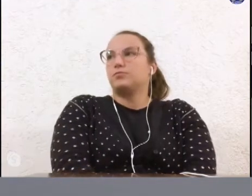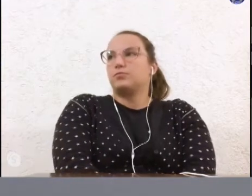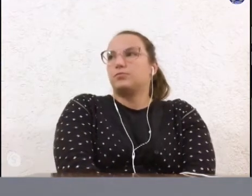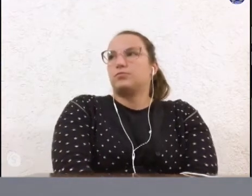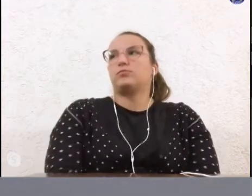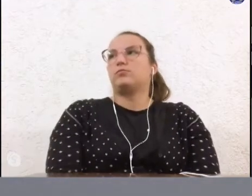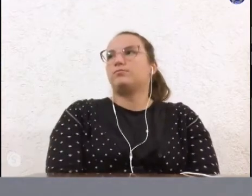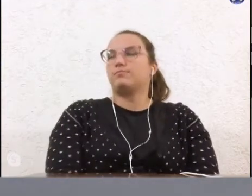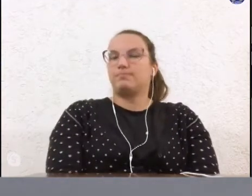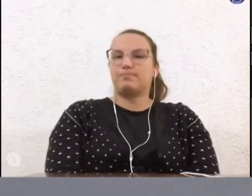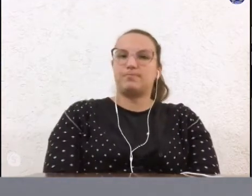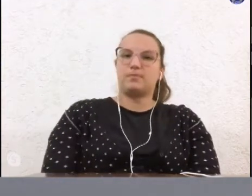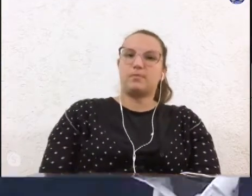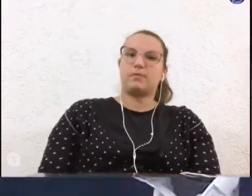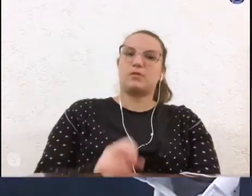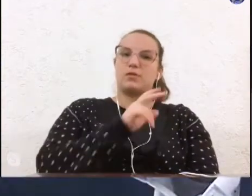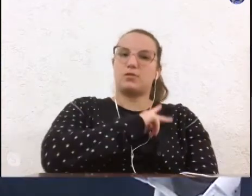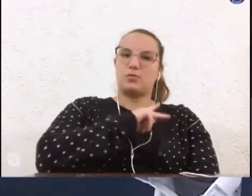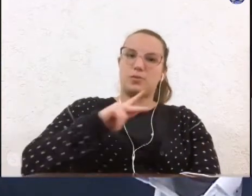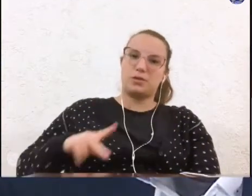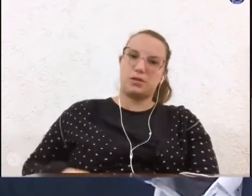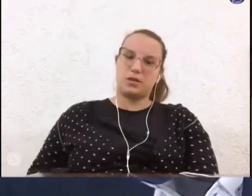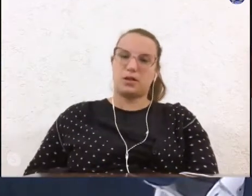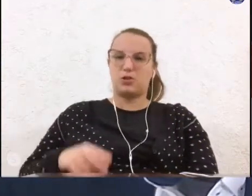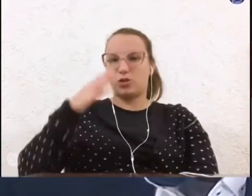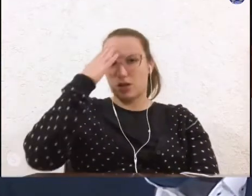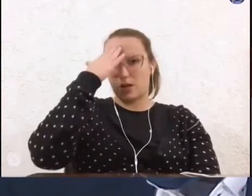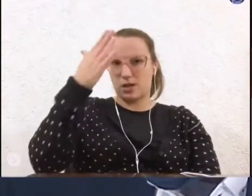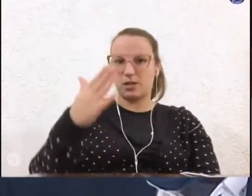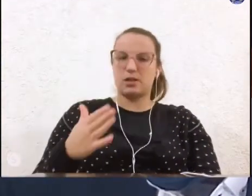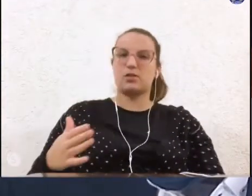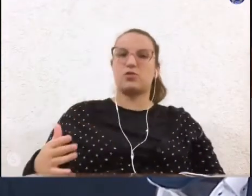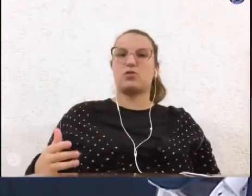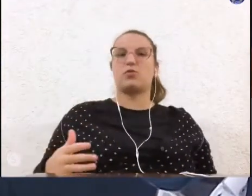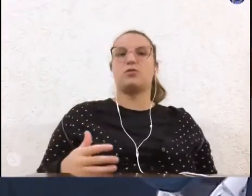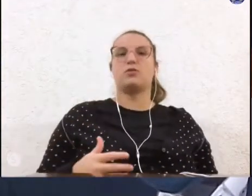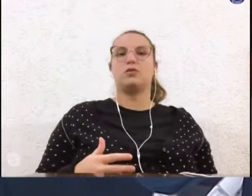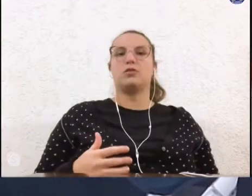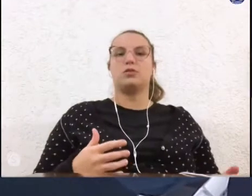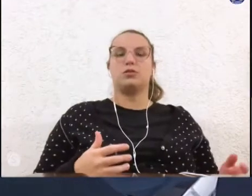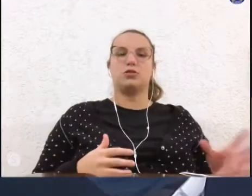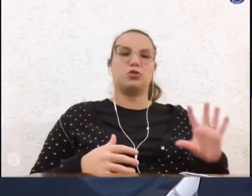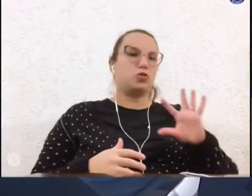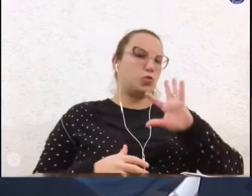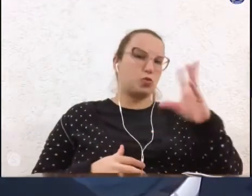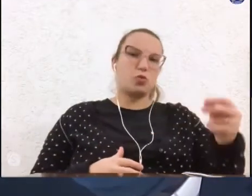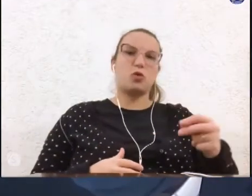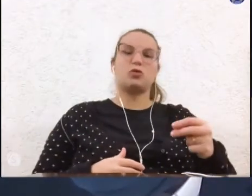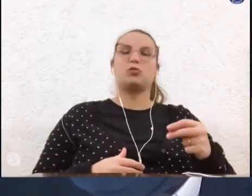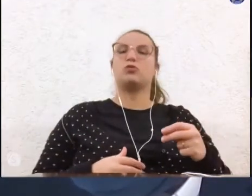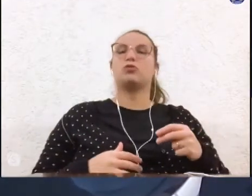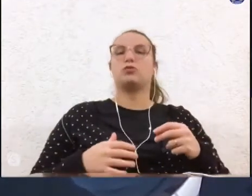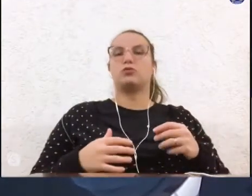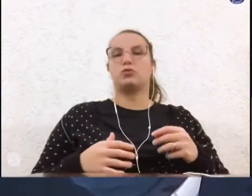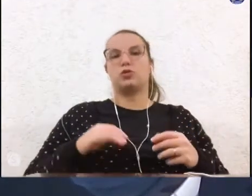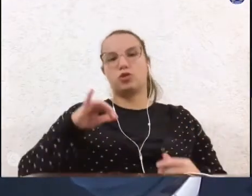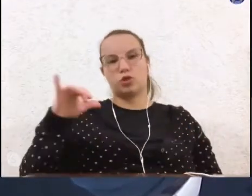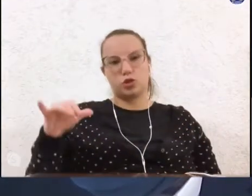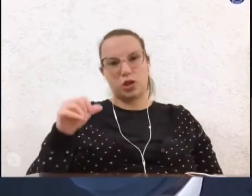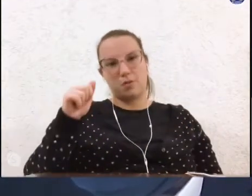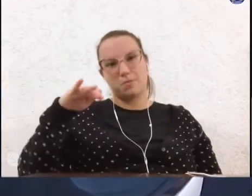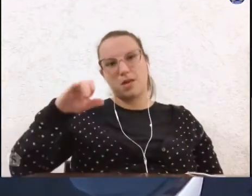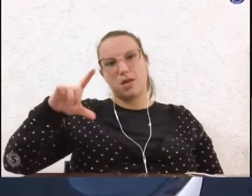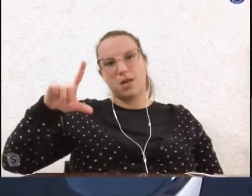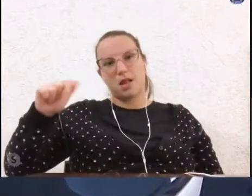Senhor presidente, eu agradeço a manifestação dos vereadores Dona Jamila, vereador